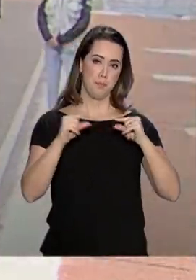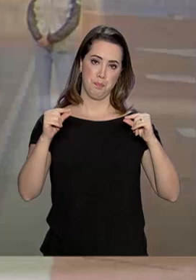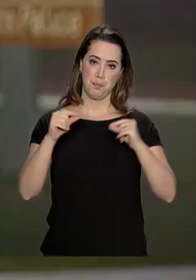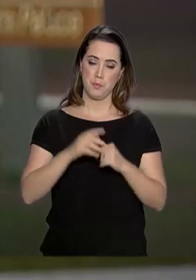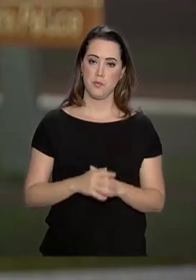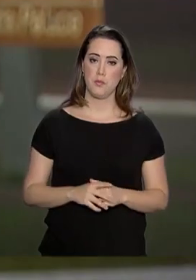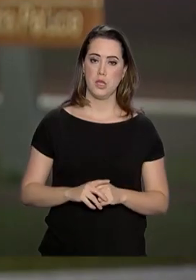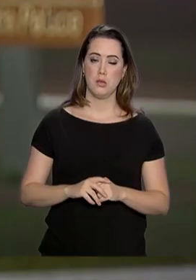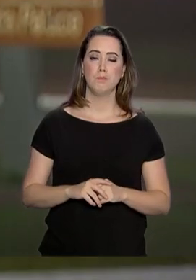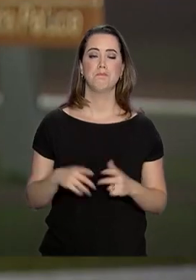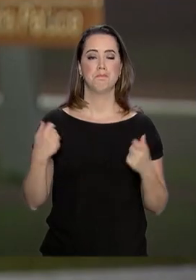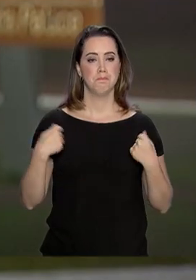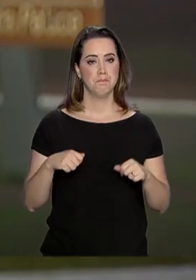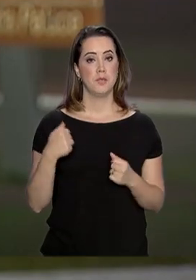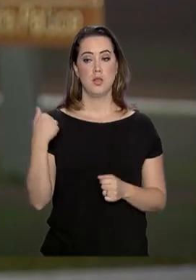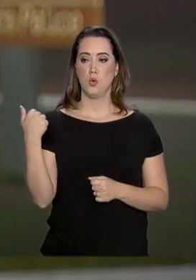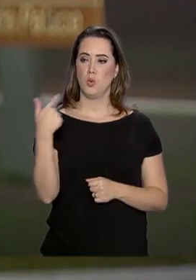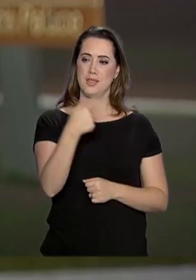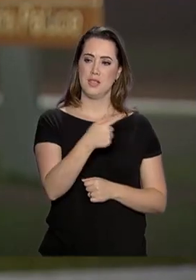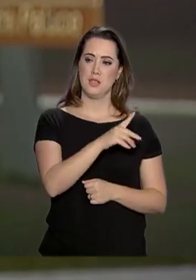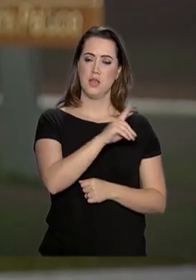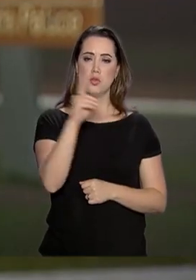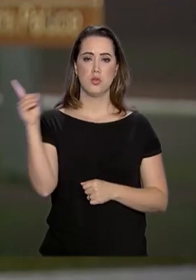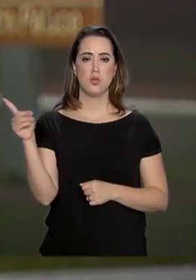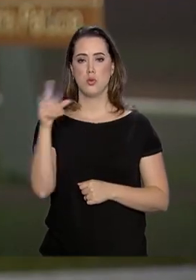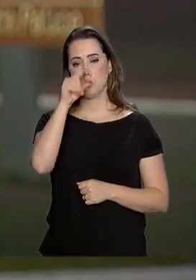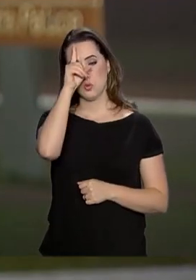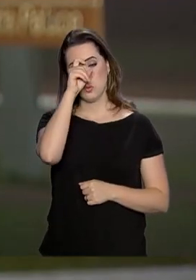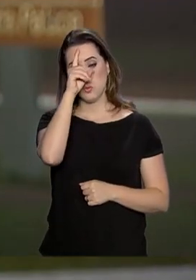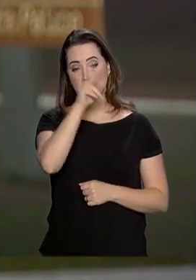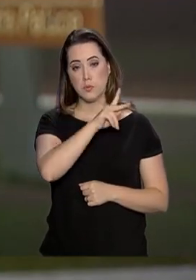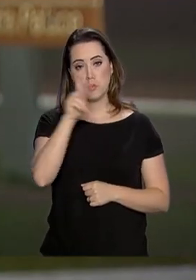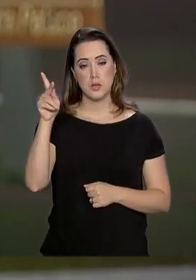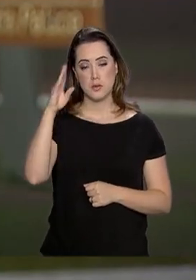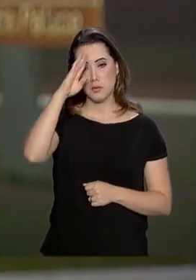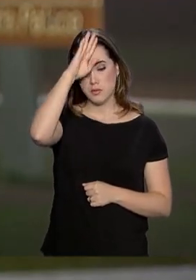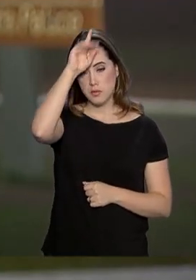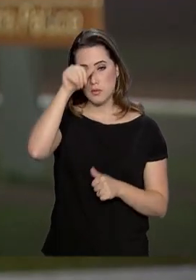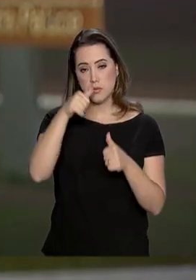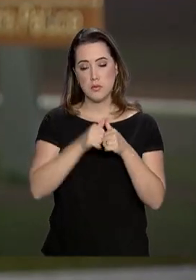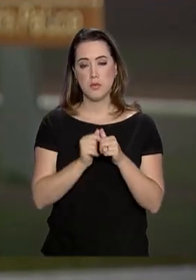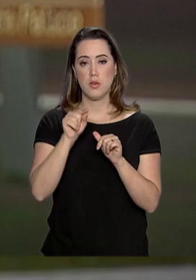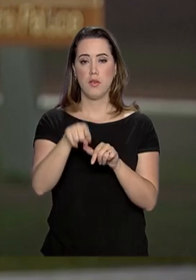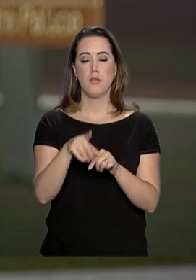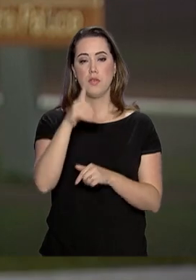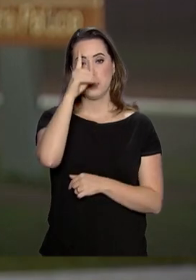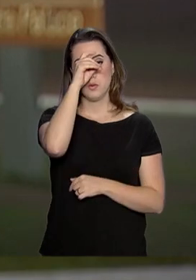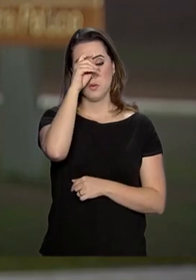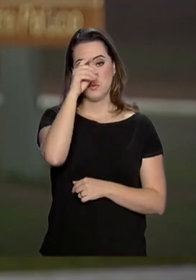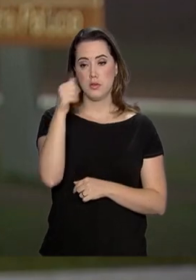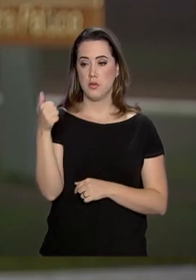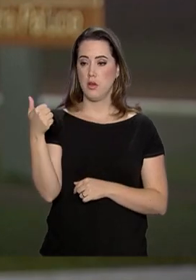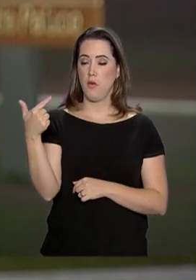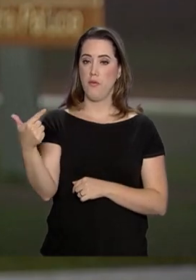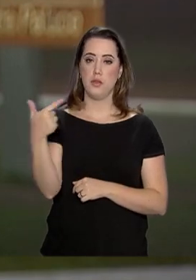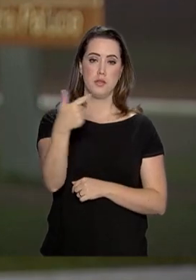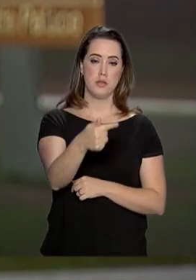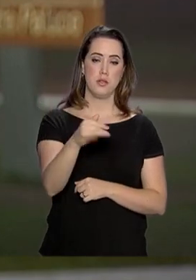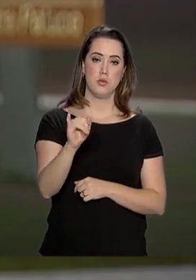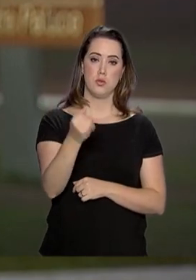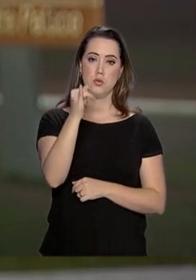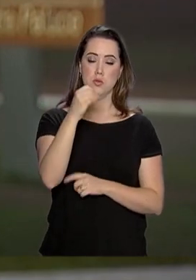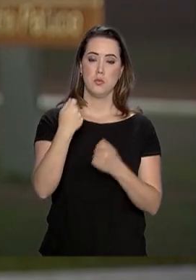Bom, foram 17 dias de internação. O presidente Jair Bolsonaro, ele foi internado no dia 27 de janeiro para